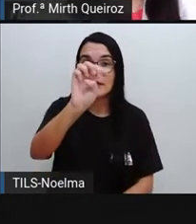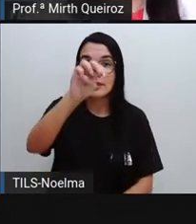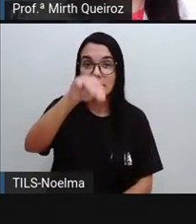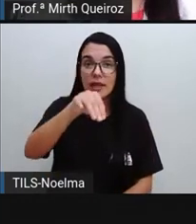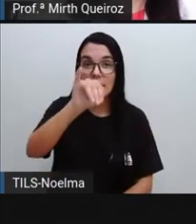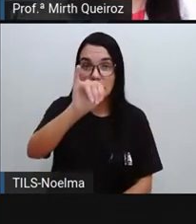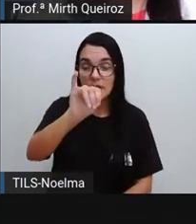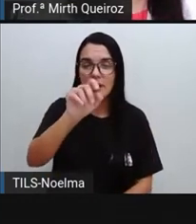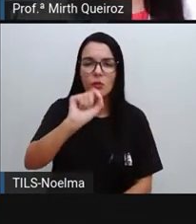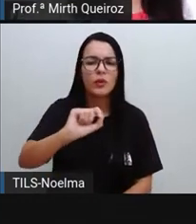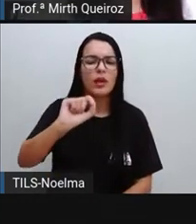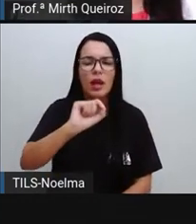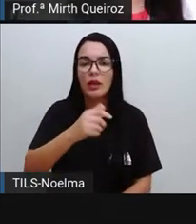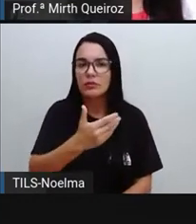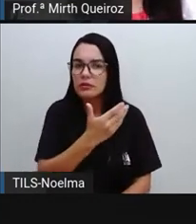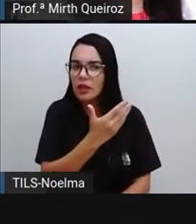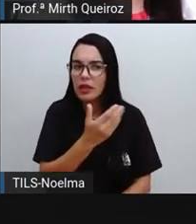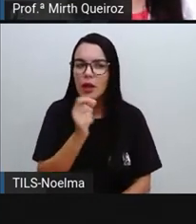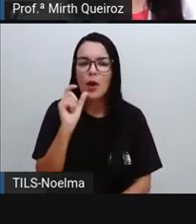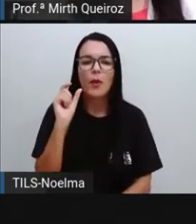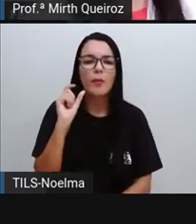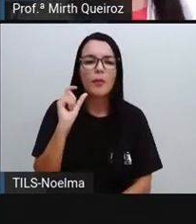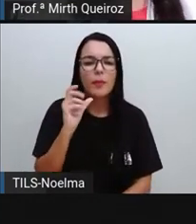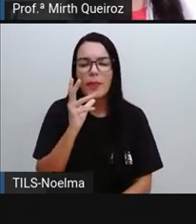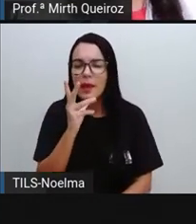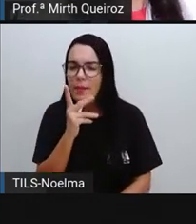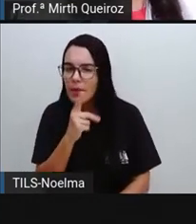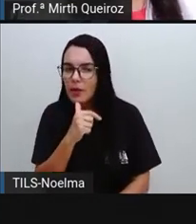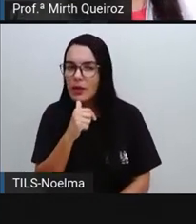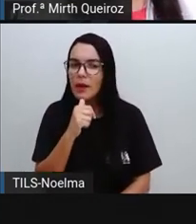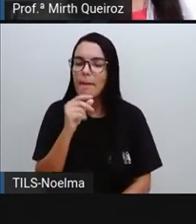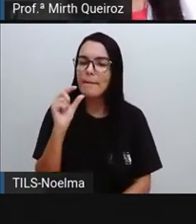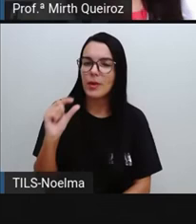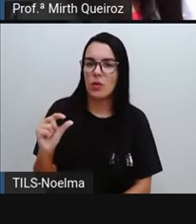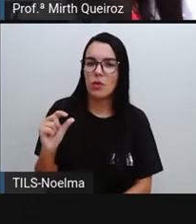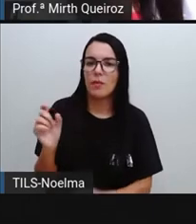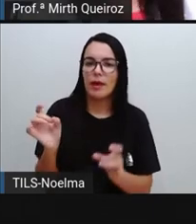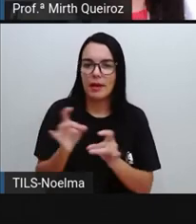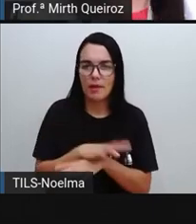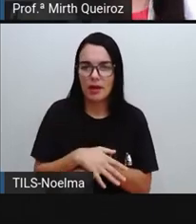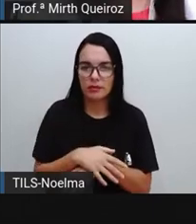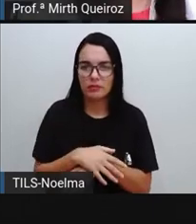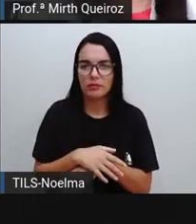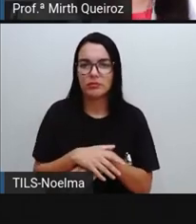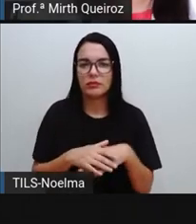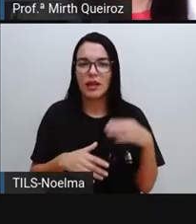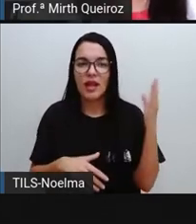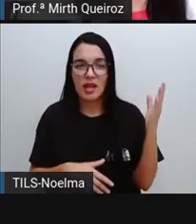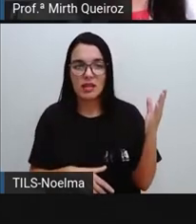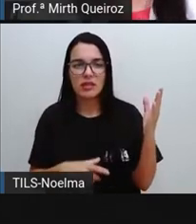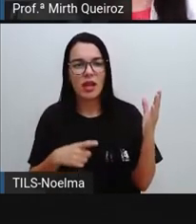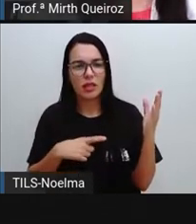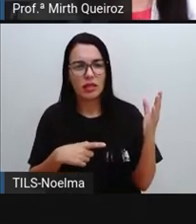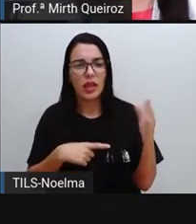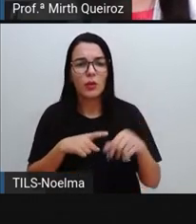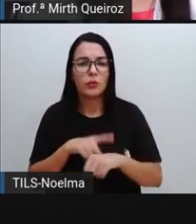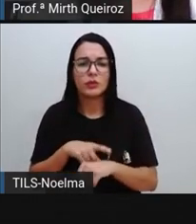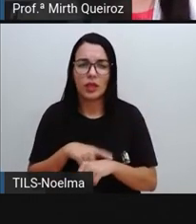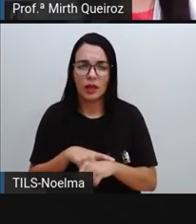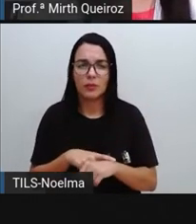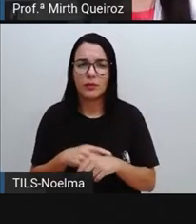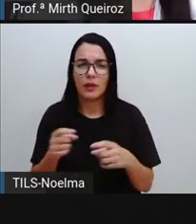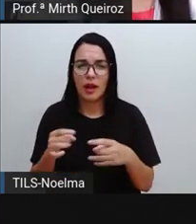sobre os não duráveis, que a gente precisa consumir logo, né? Os duráveis que a gente utiliza por um longo período. Já os semi